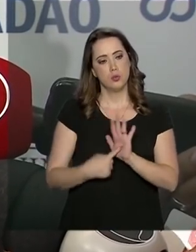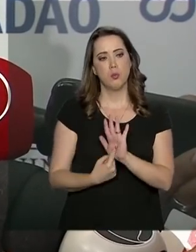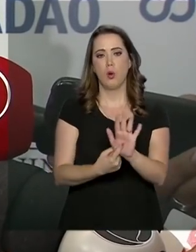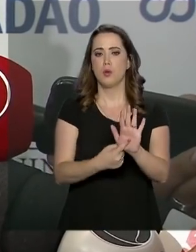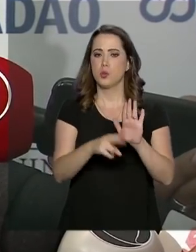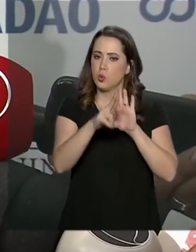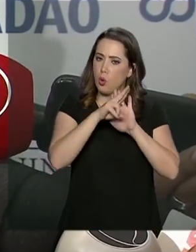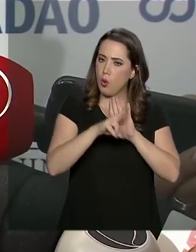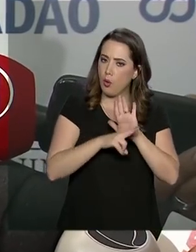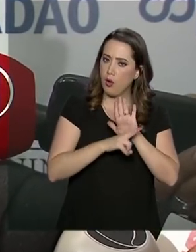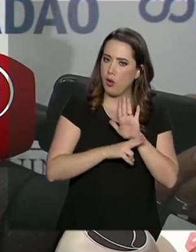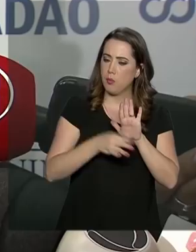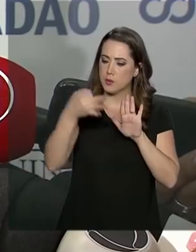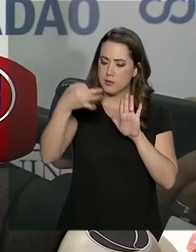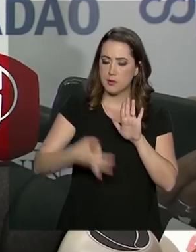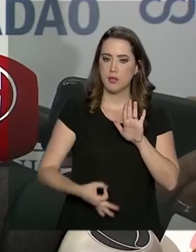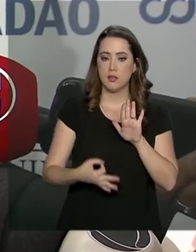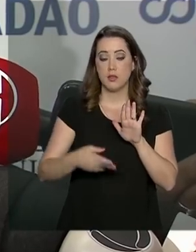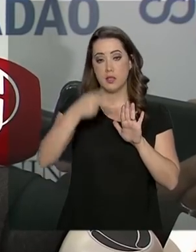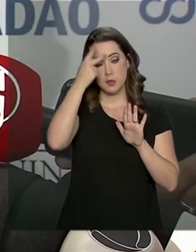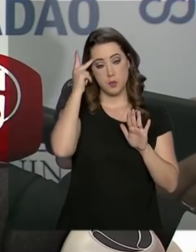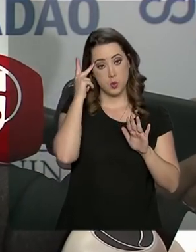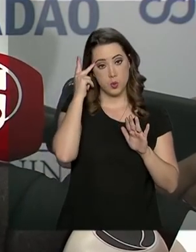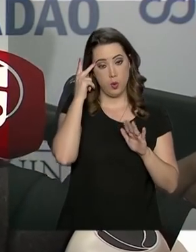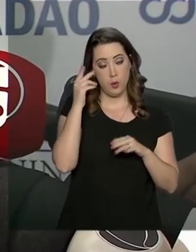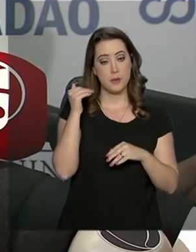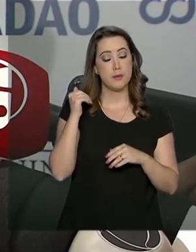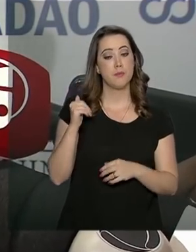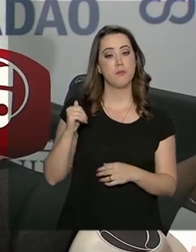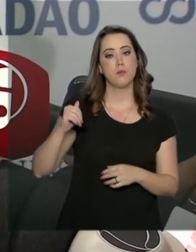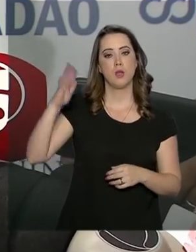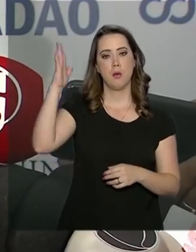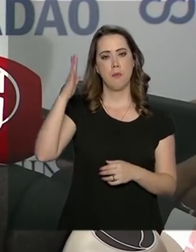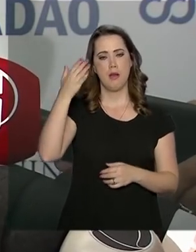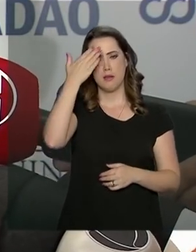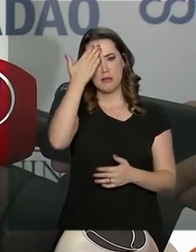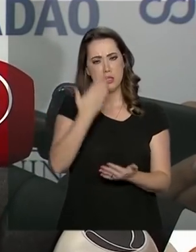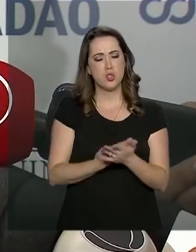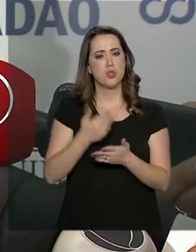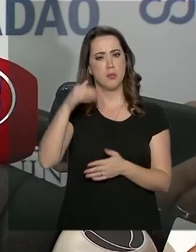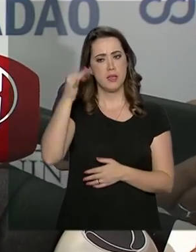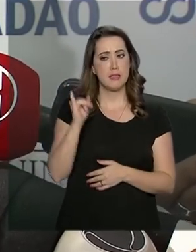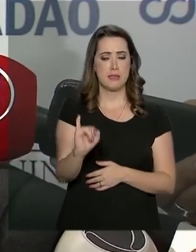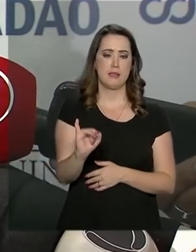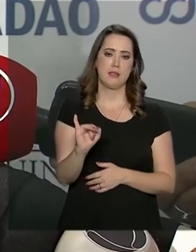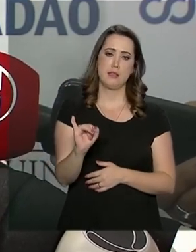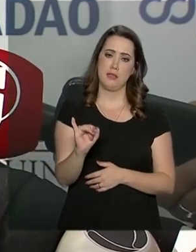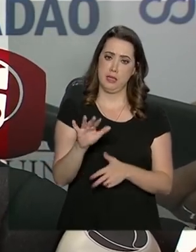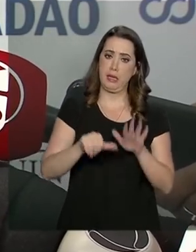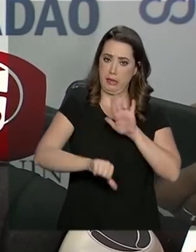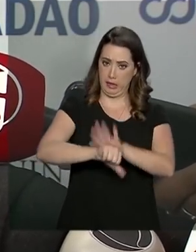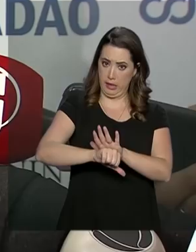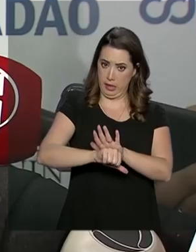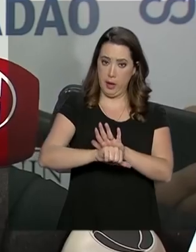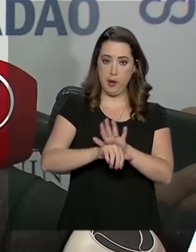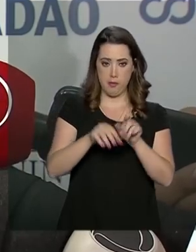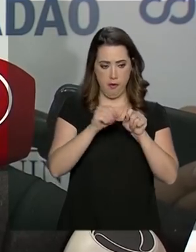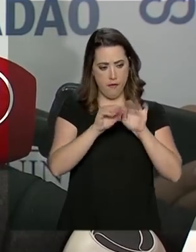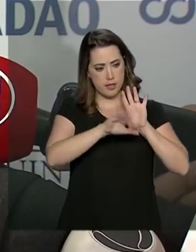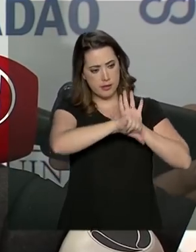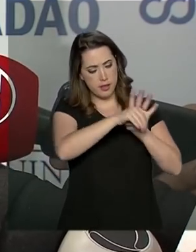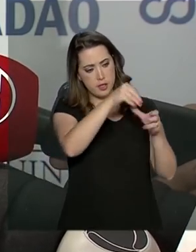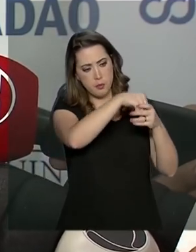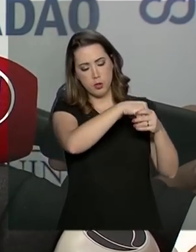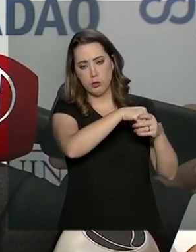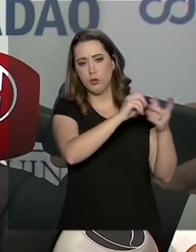de comportamento, ou seja, que as pessoas tenham mais certeza de que se elas cometerem crimes no âmbito da administração